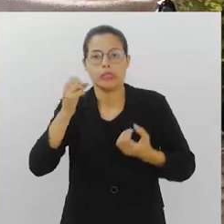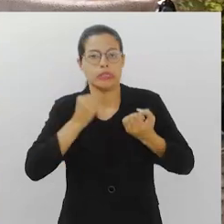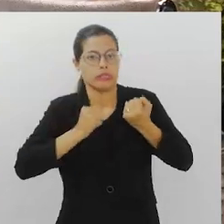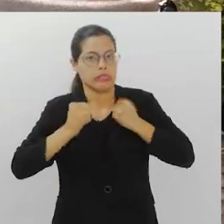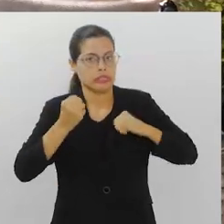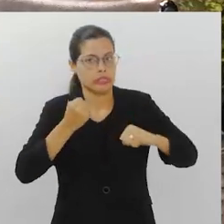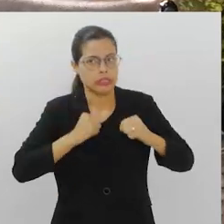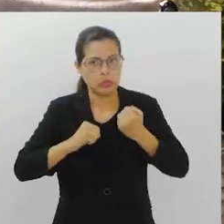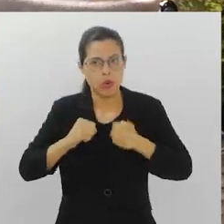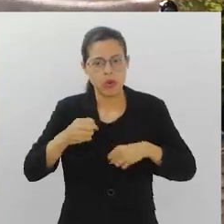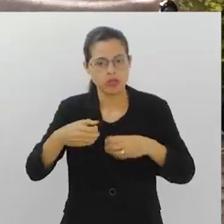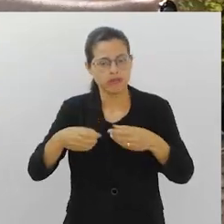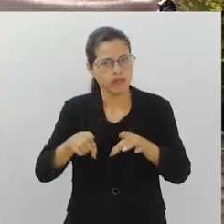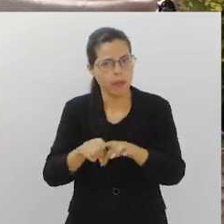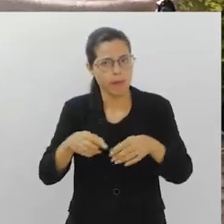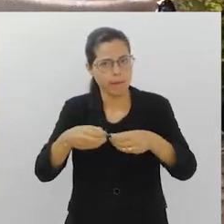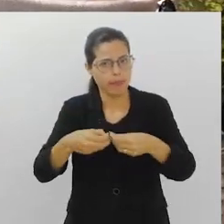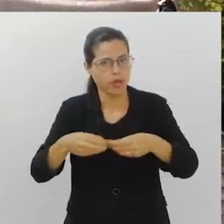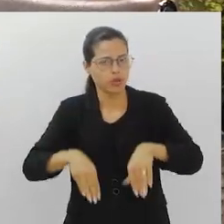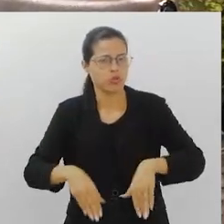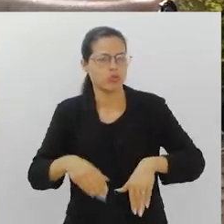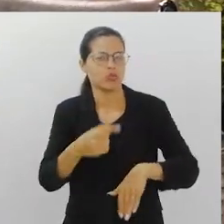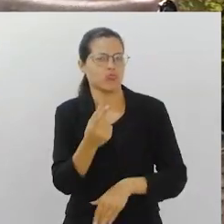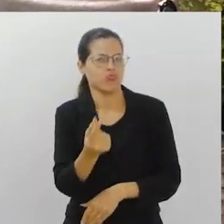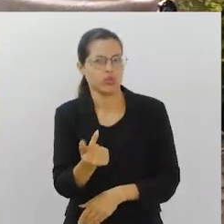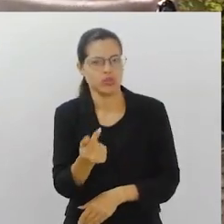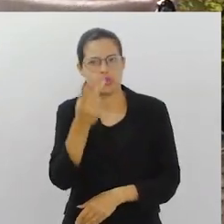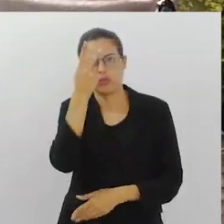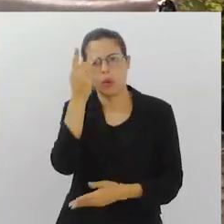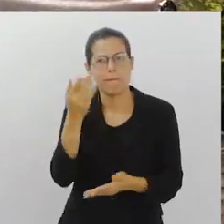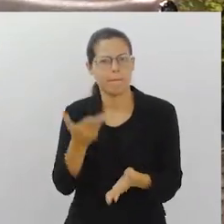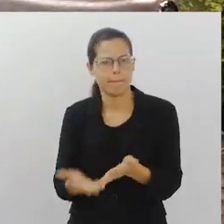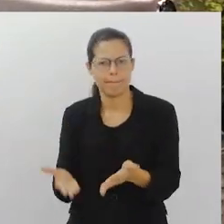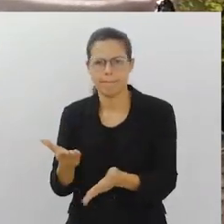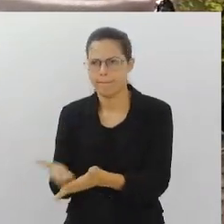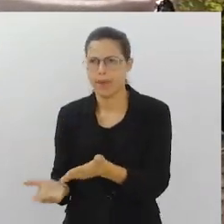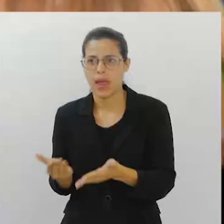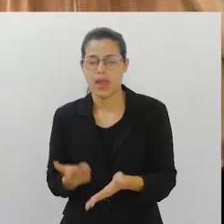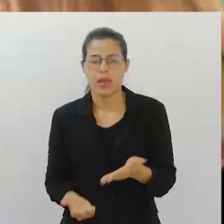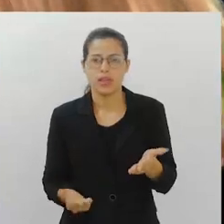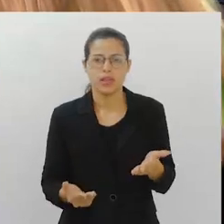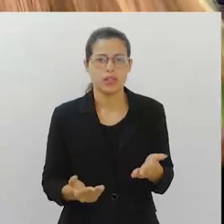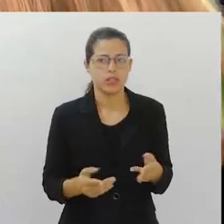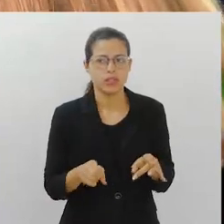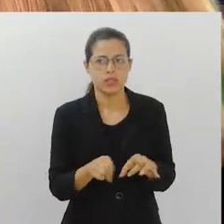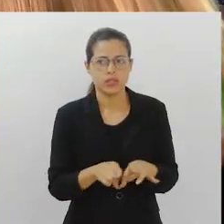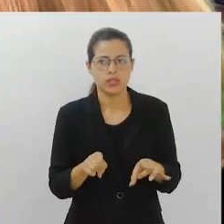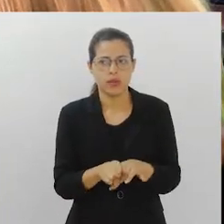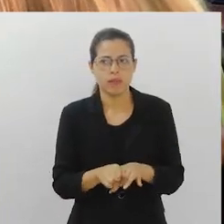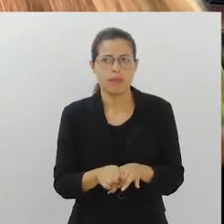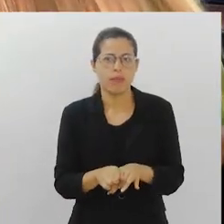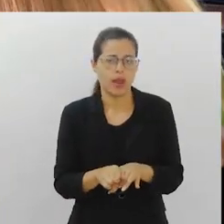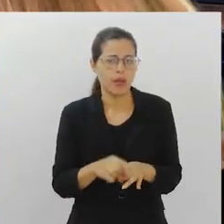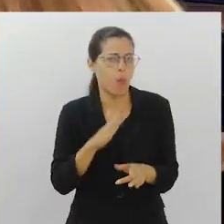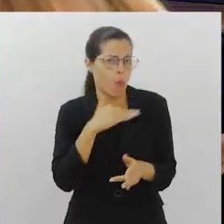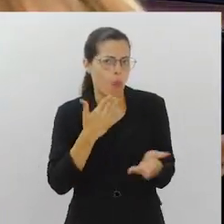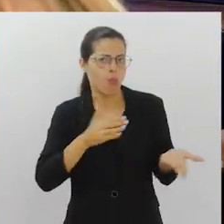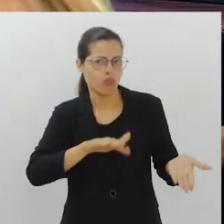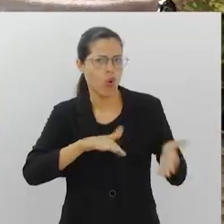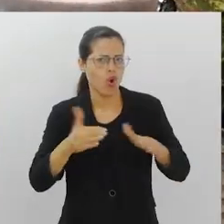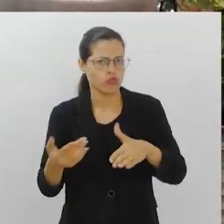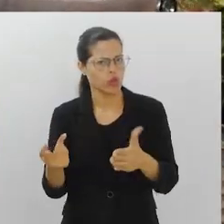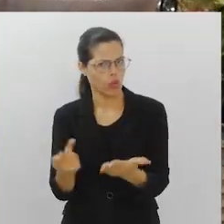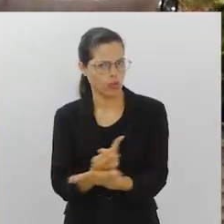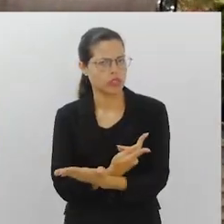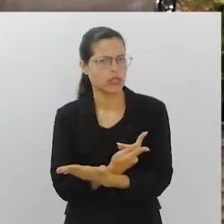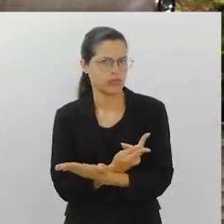de ansiedade, prejuízos financeiros, pessoas que perdem tudo, fora a perda efetiva, infelizmente, de vidas,